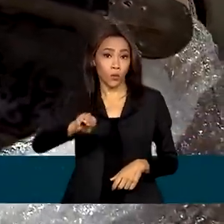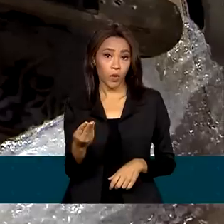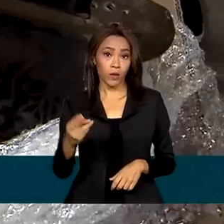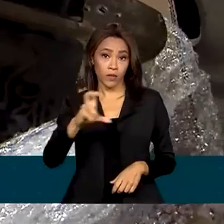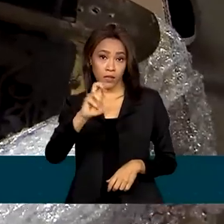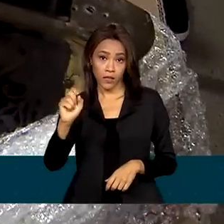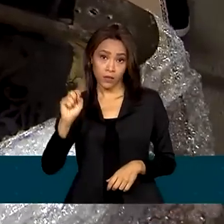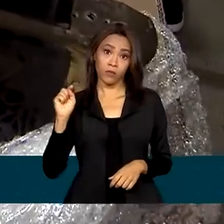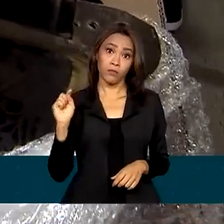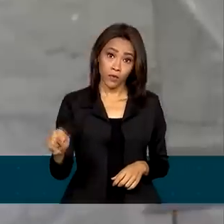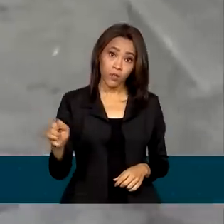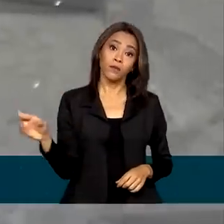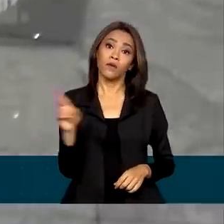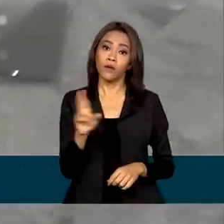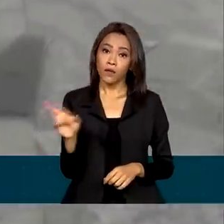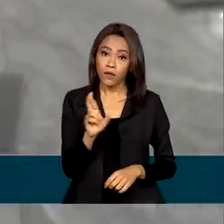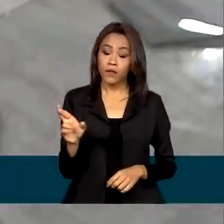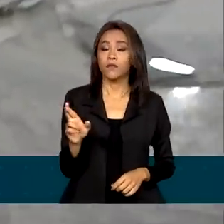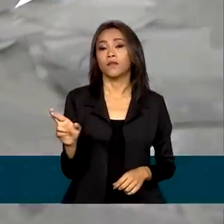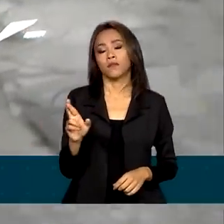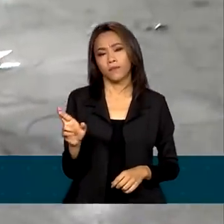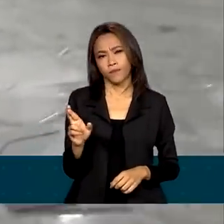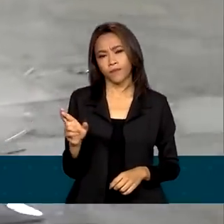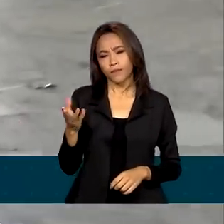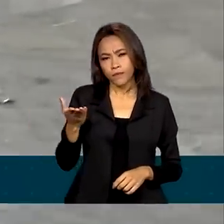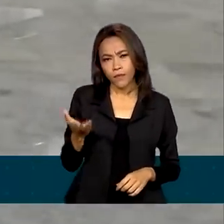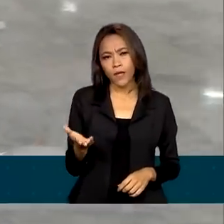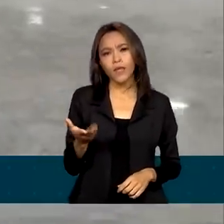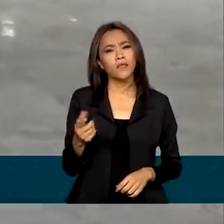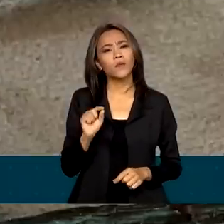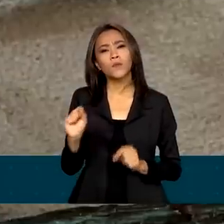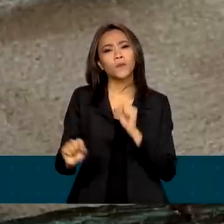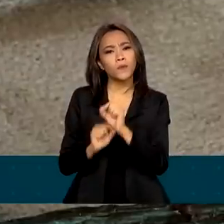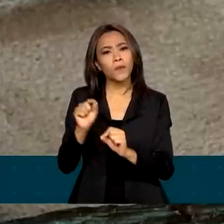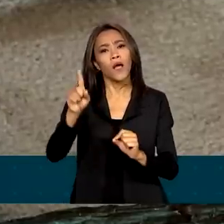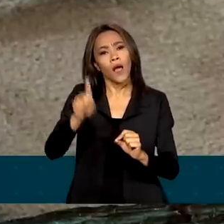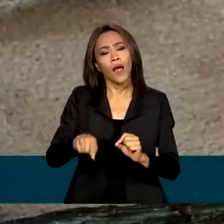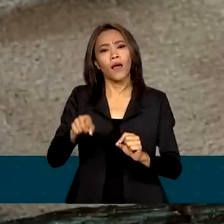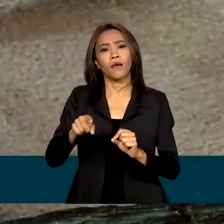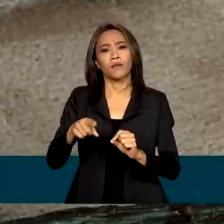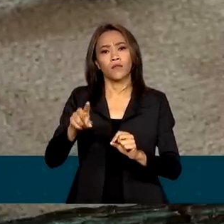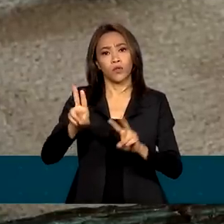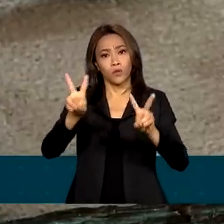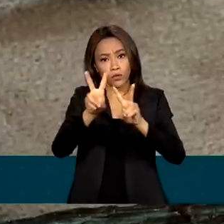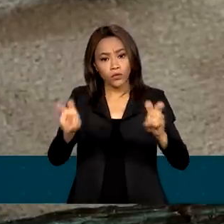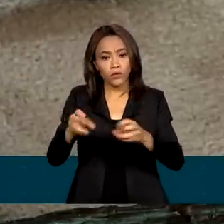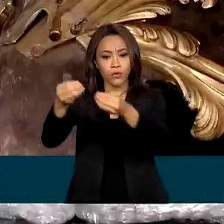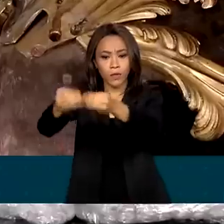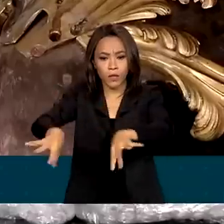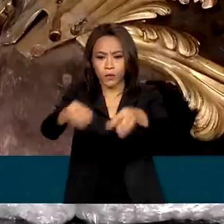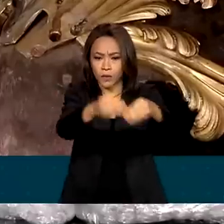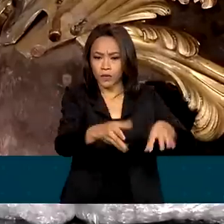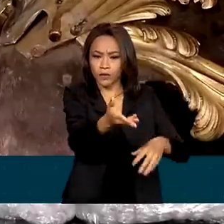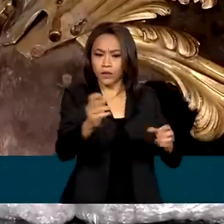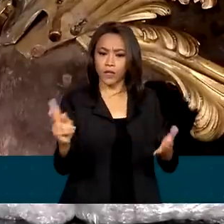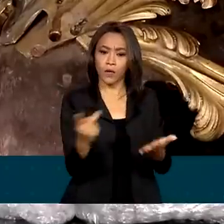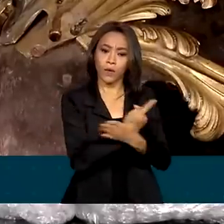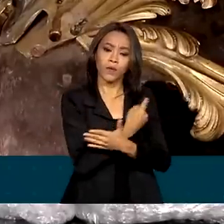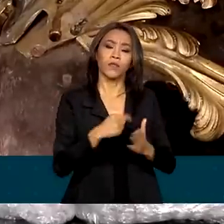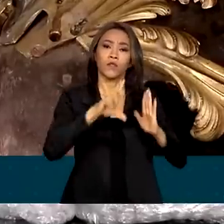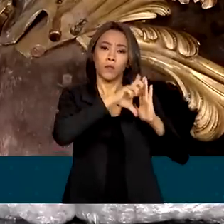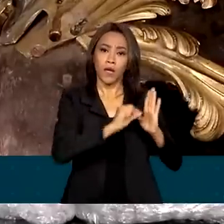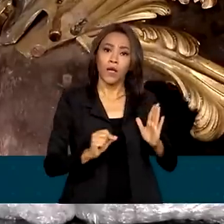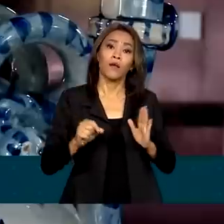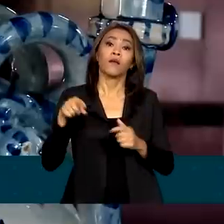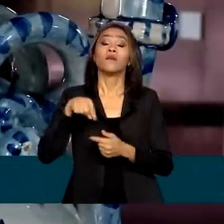reais. O acréscimo leva em consideração os danos estimados no Palácio do Planalto, no Supremo Tribunal Federal e também no